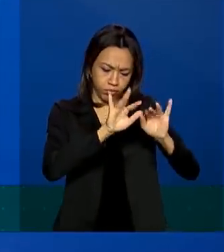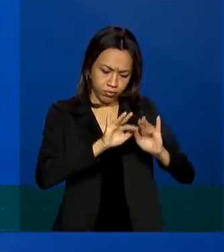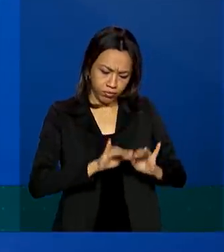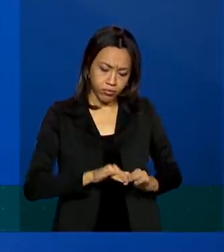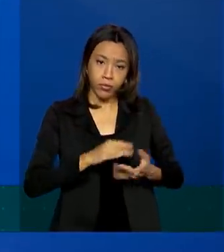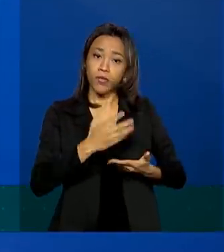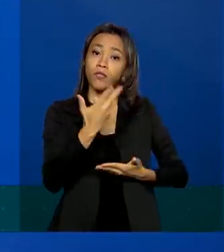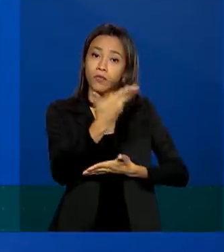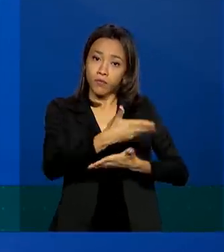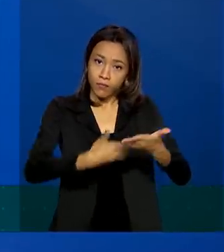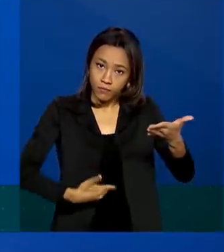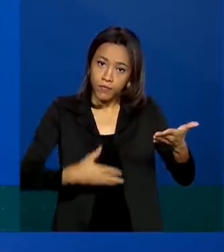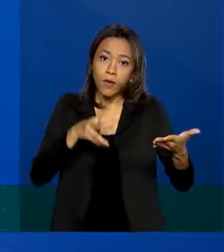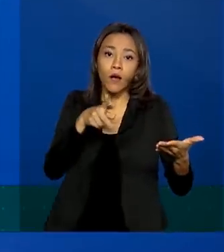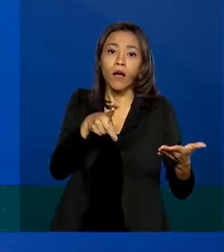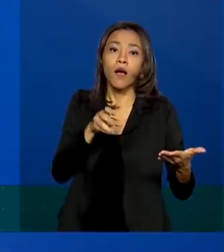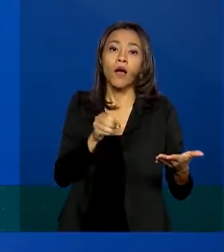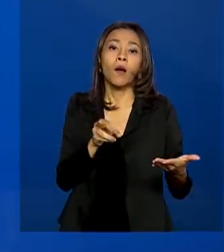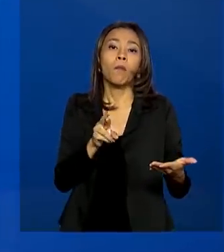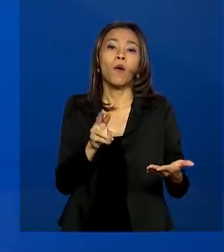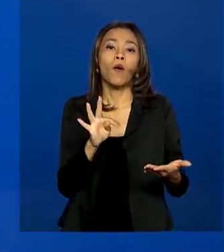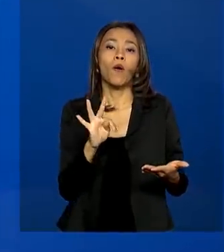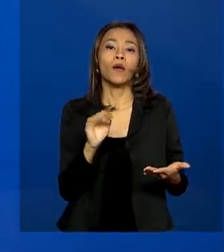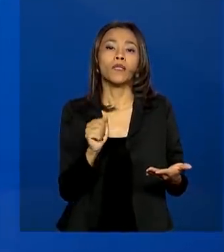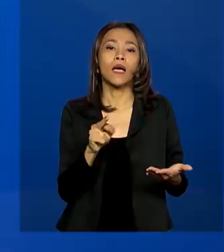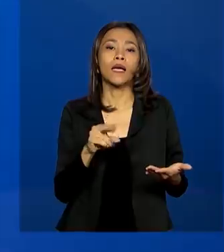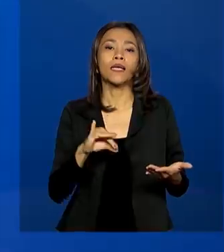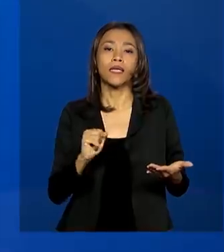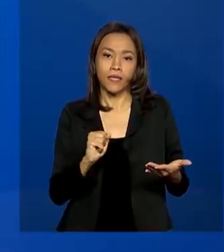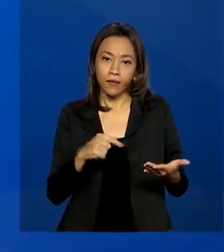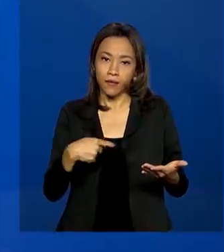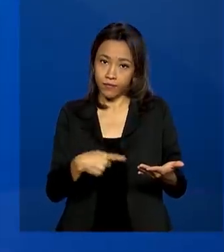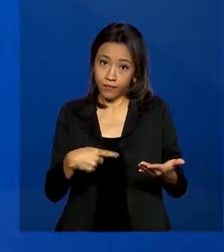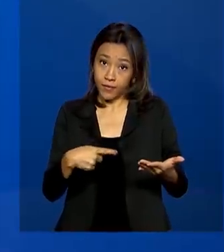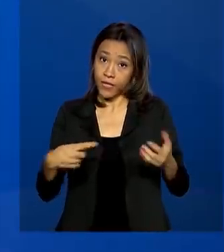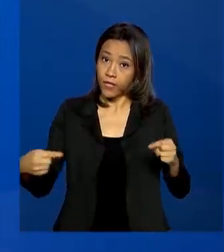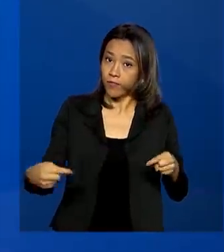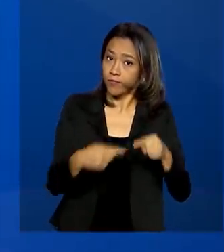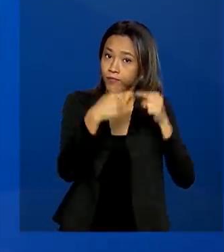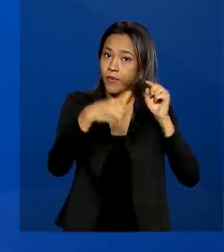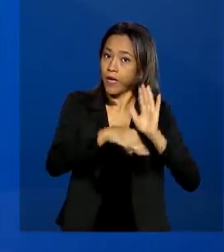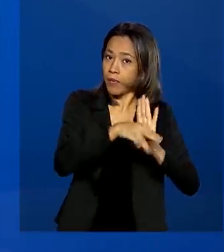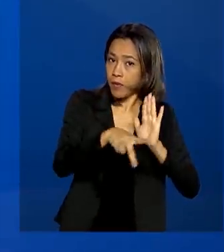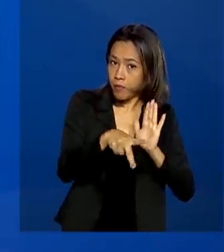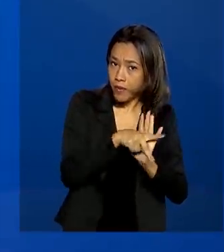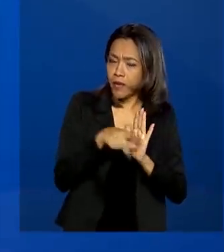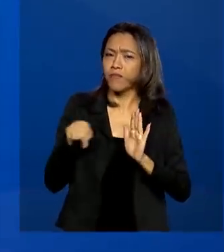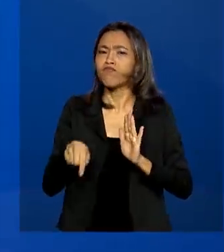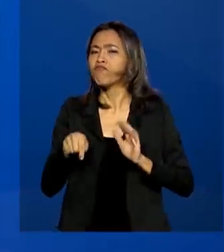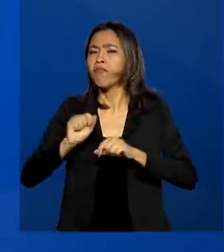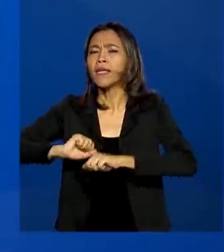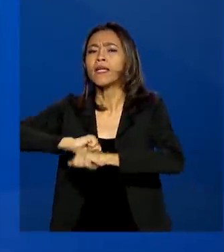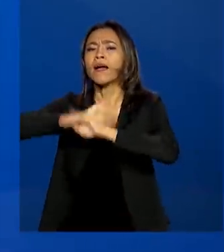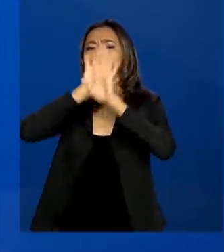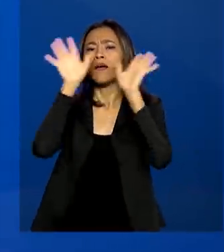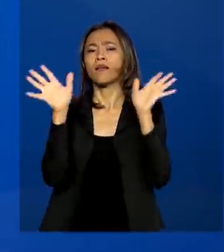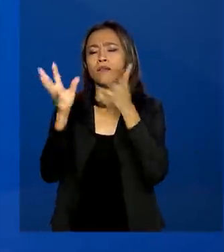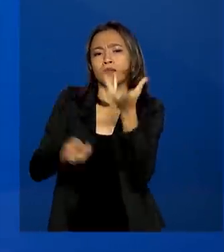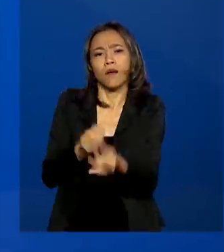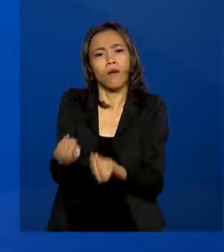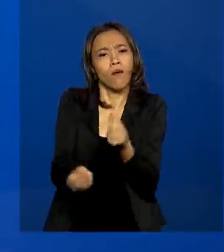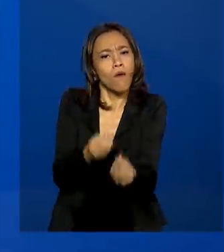regulamentos que operacionalizam essa medida provisória e com ela a gente espera trazer maior clareza de como se